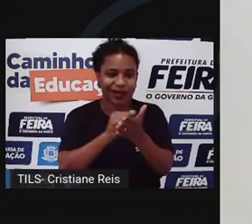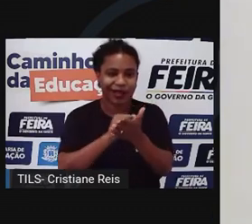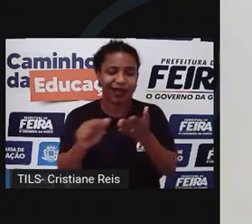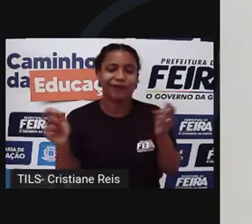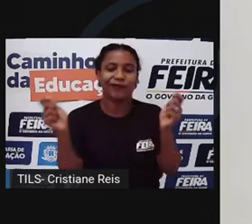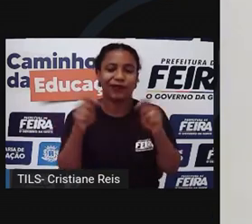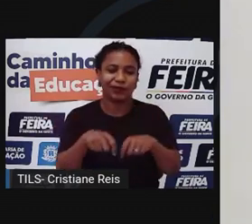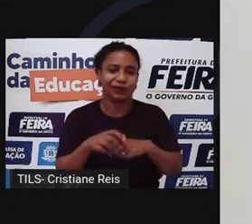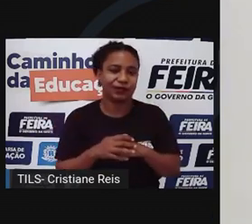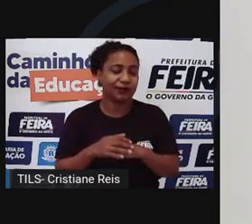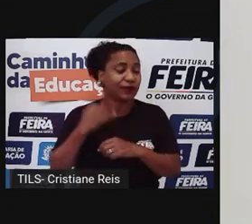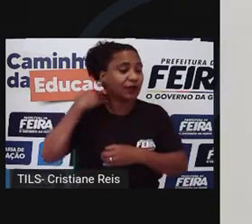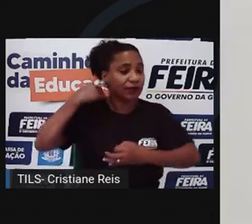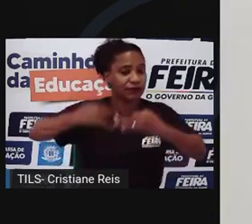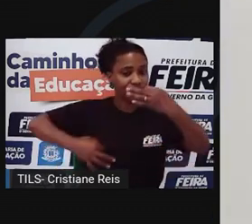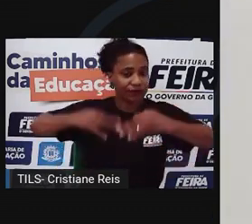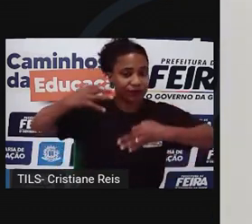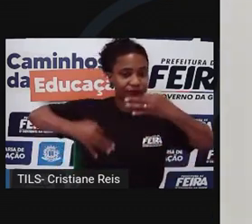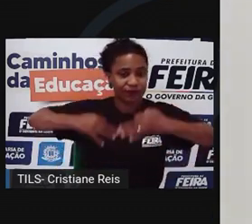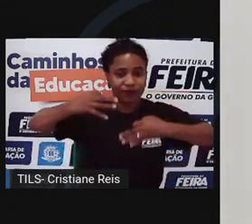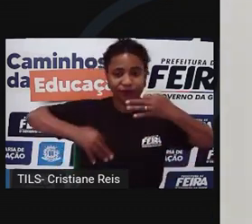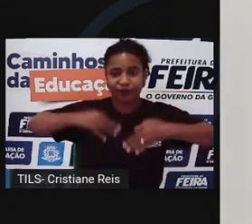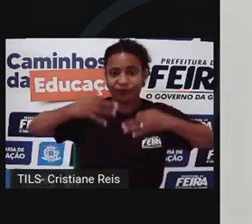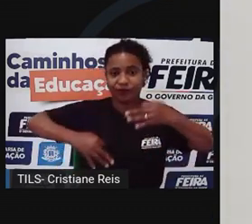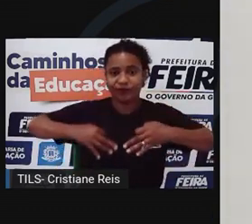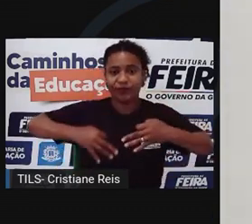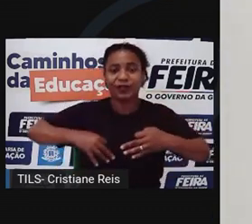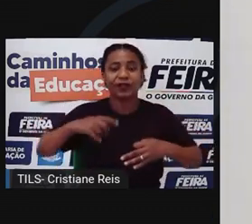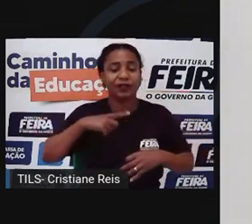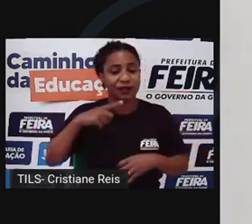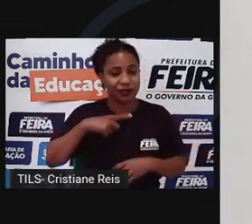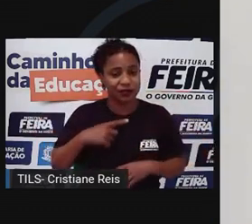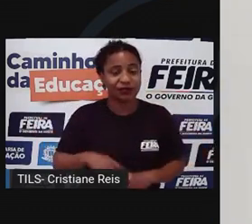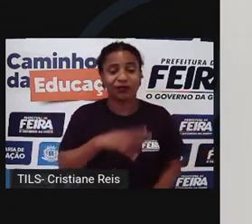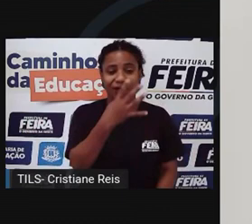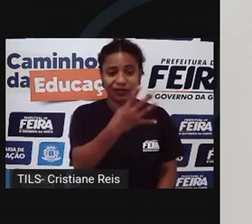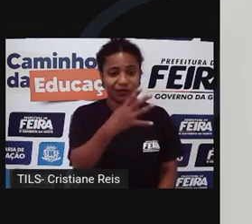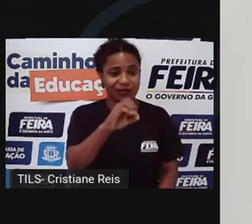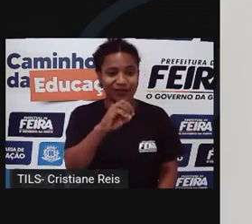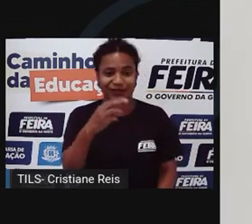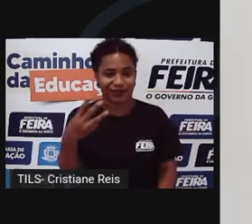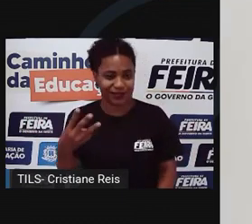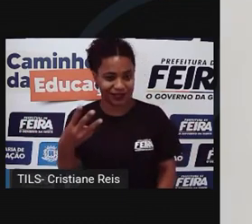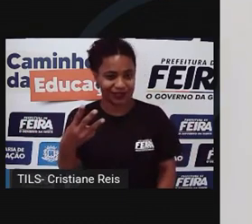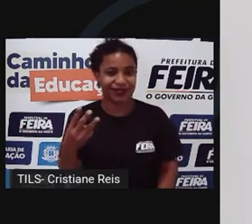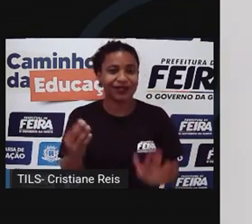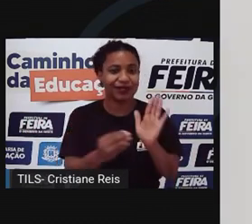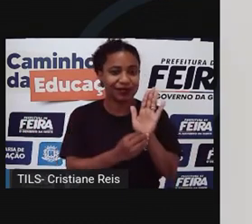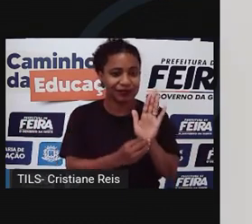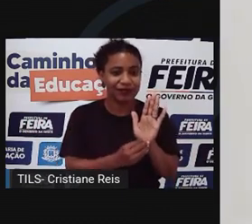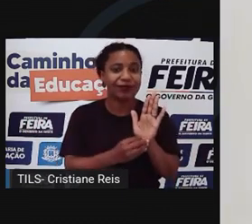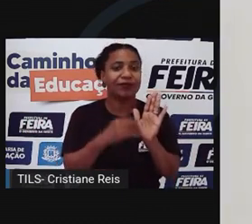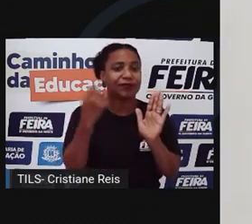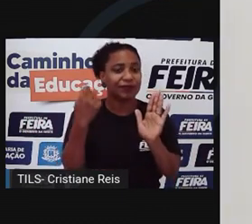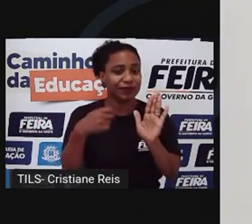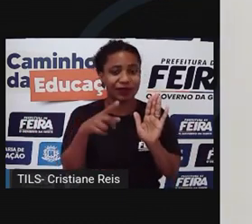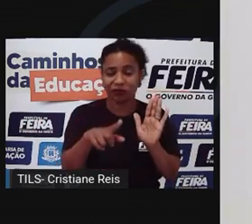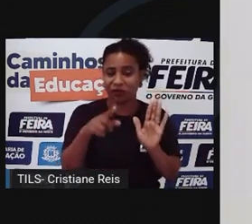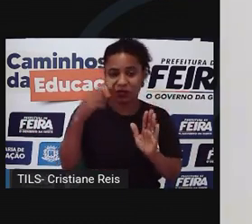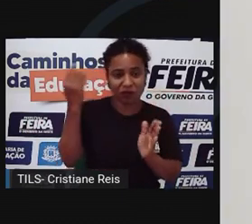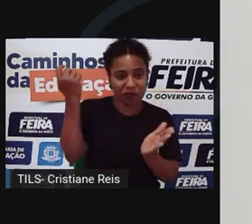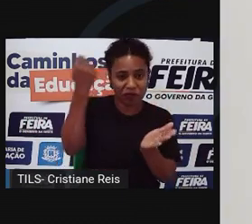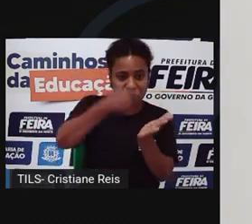superior do Tribunal de Justiça neste tocante na súmula 403. Independente da produção de prova, a